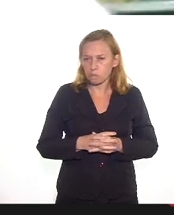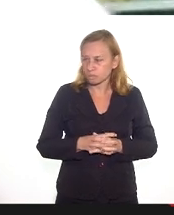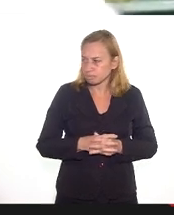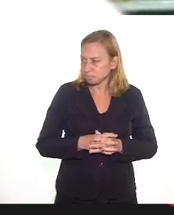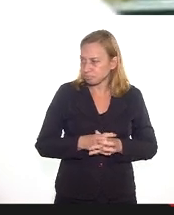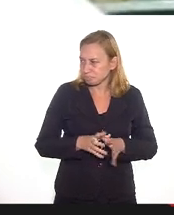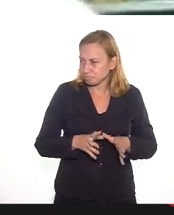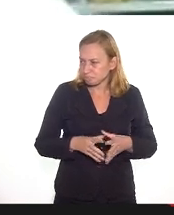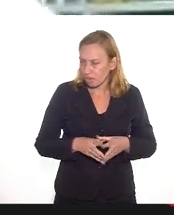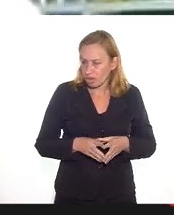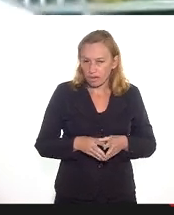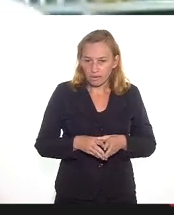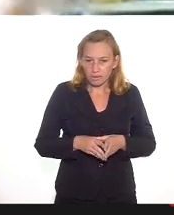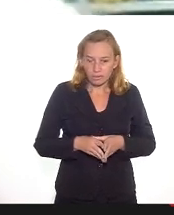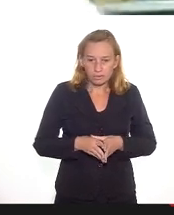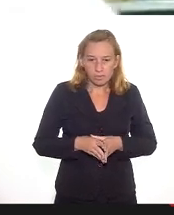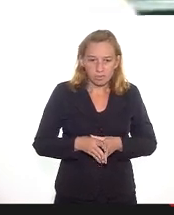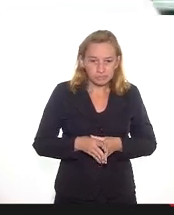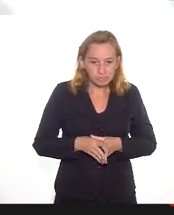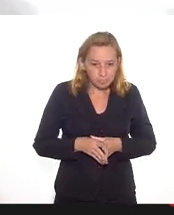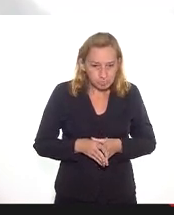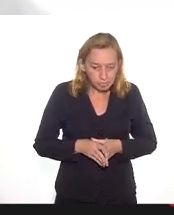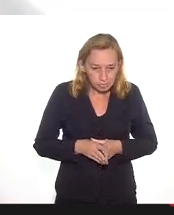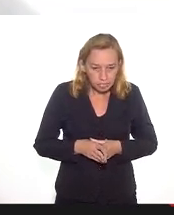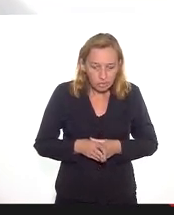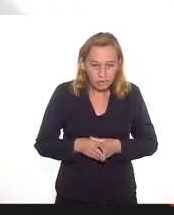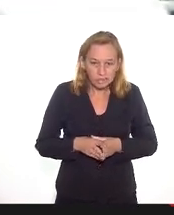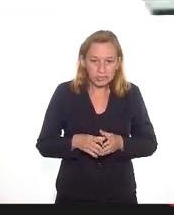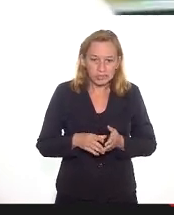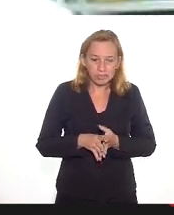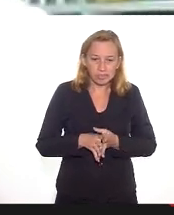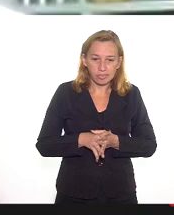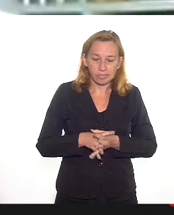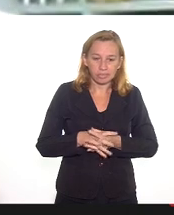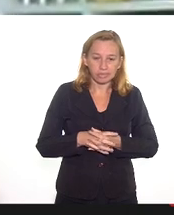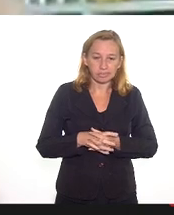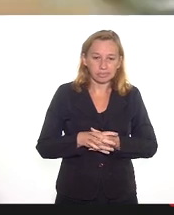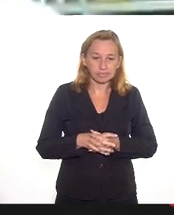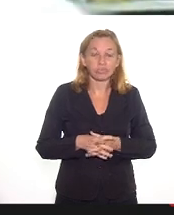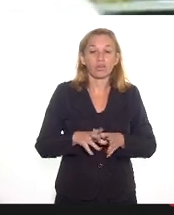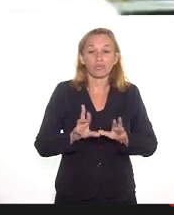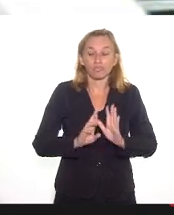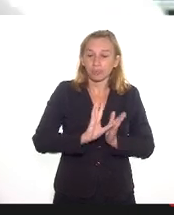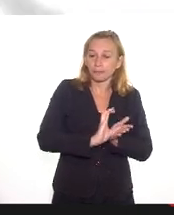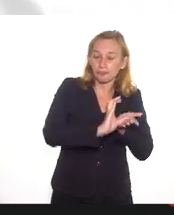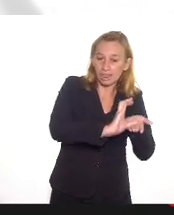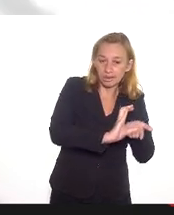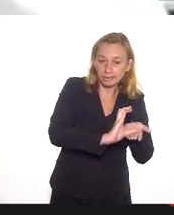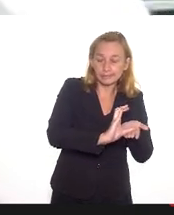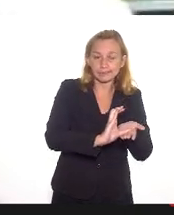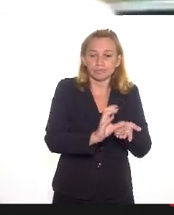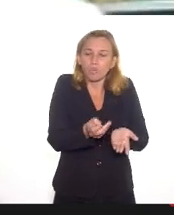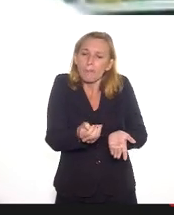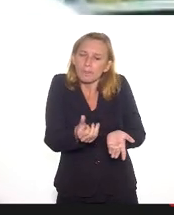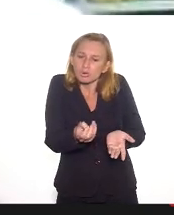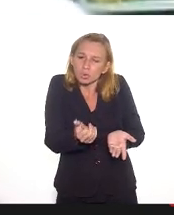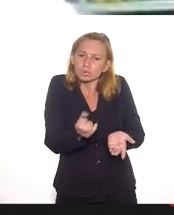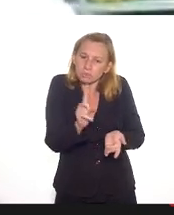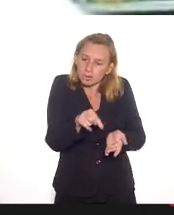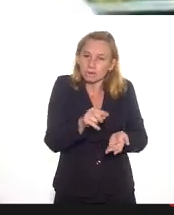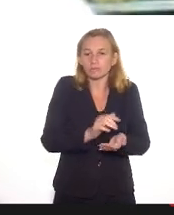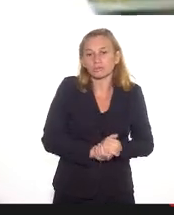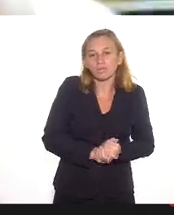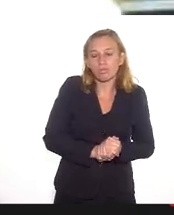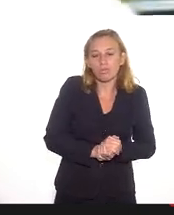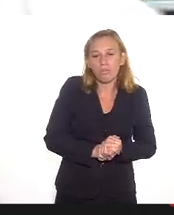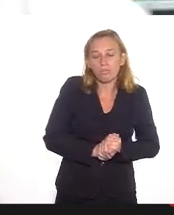fixa, a gente não consegue oferecer serviços regulares às comunidades, os recursos são muito escassos e